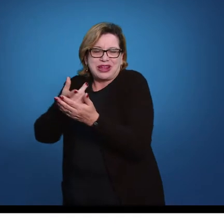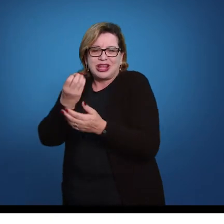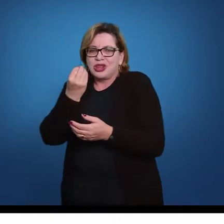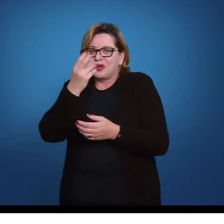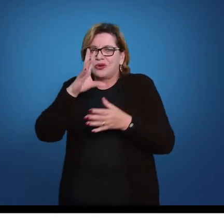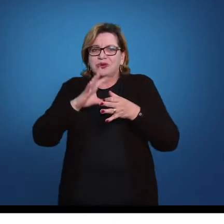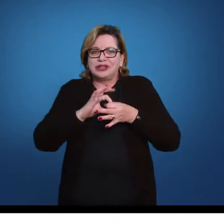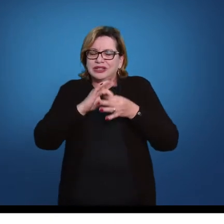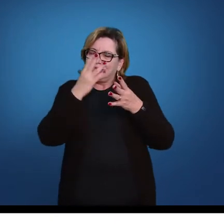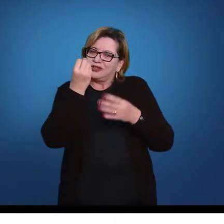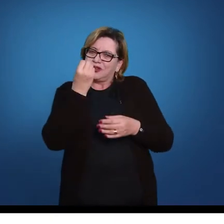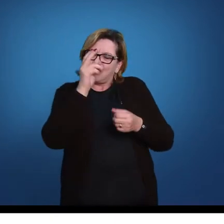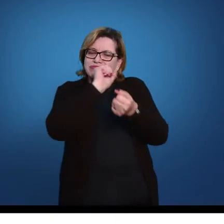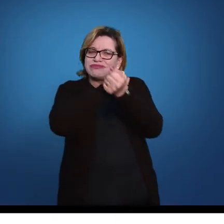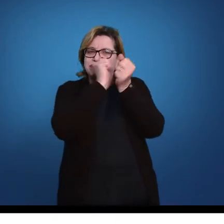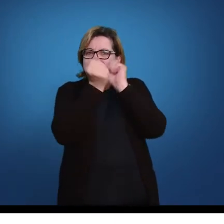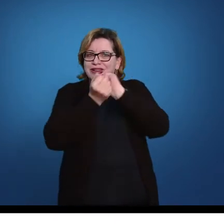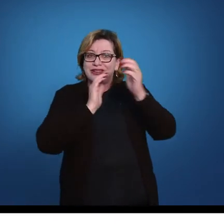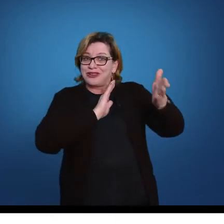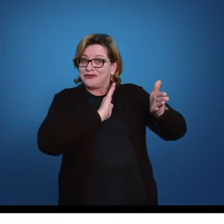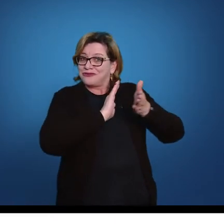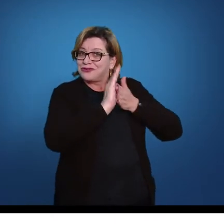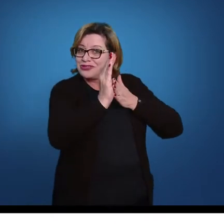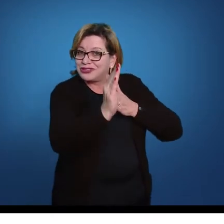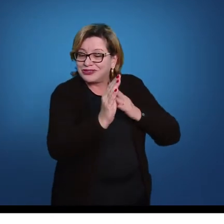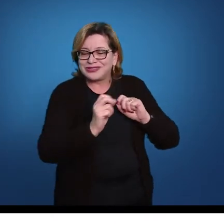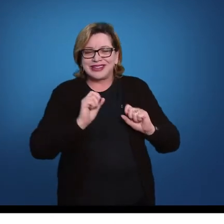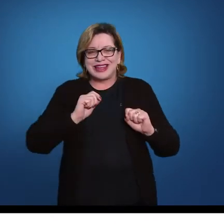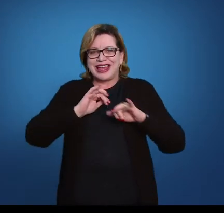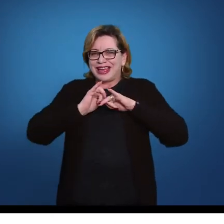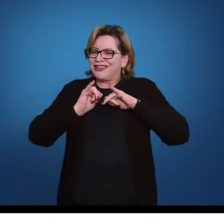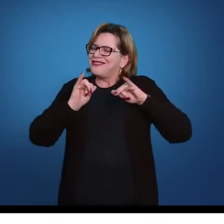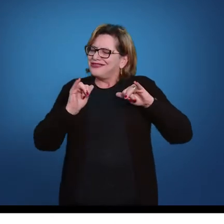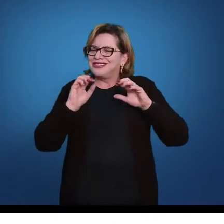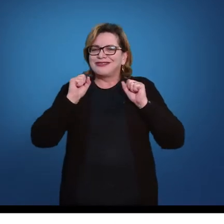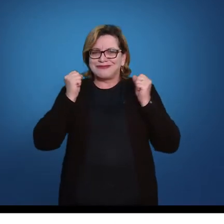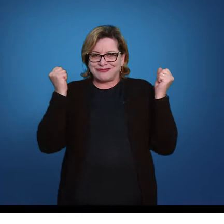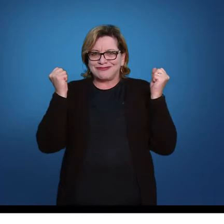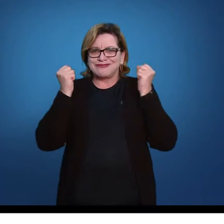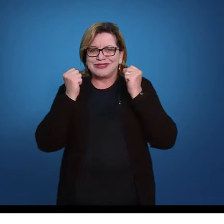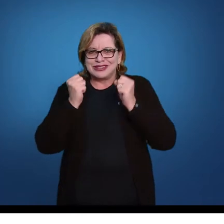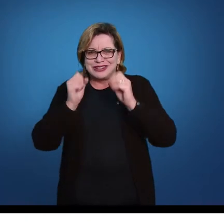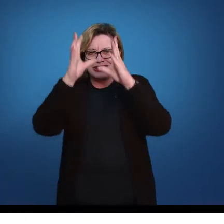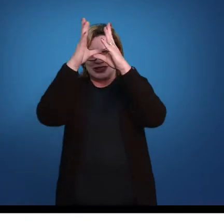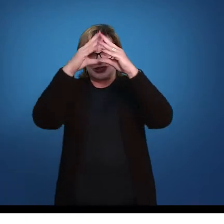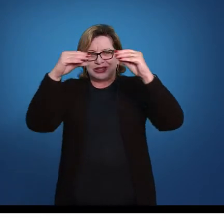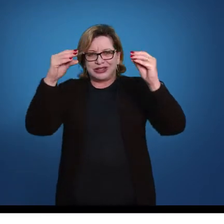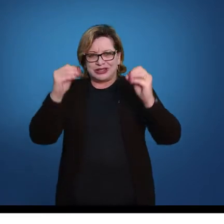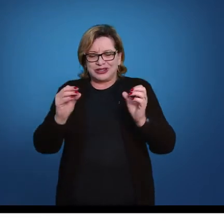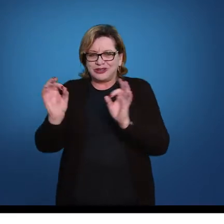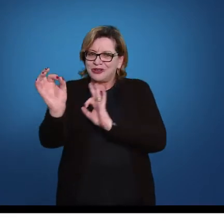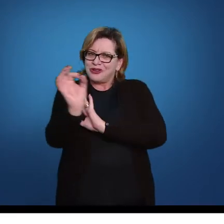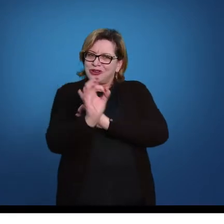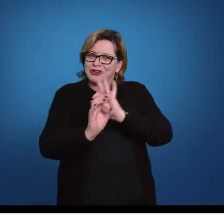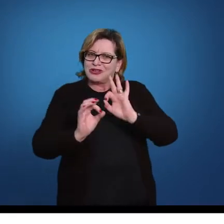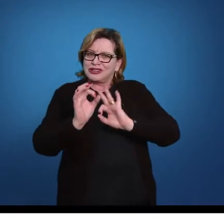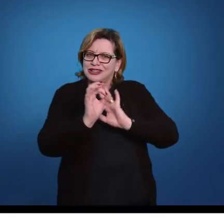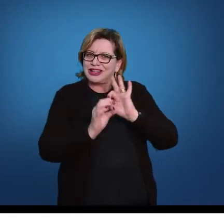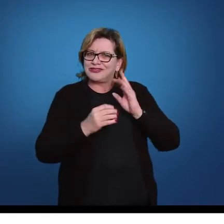escravos fugidos. Conta-se que, possivelmente, os circos, inclusive, organizavam